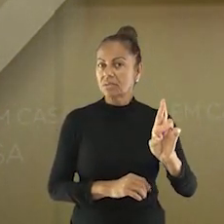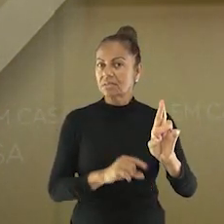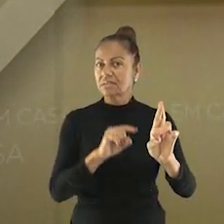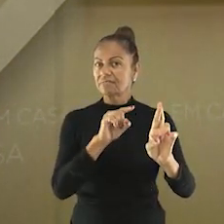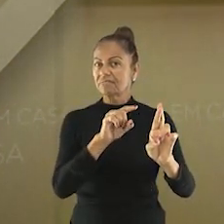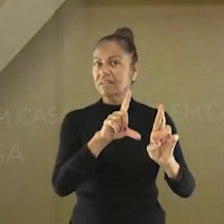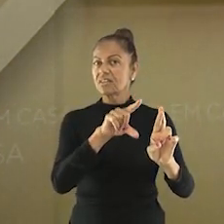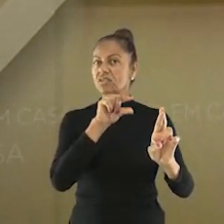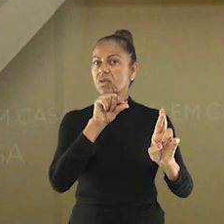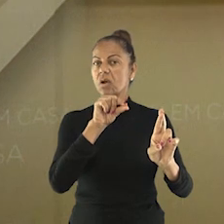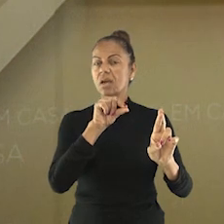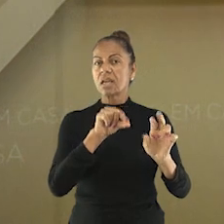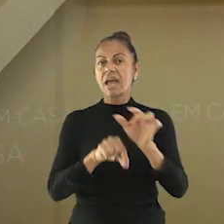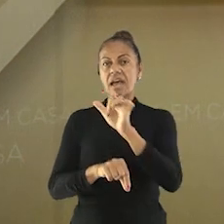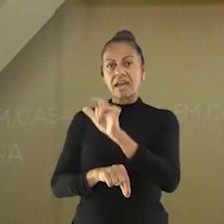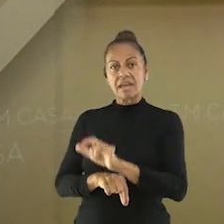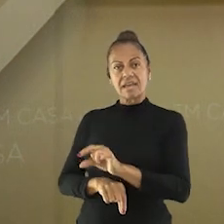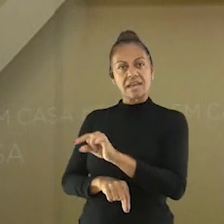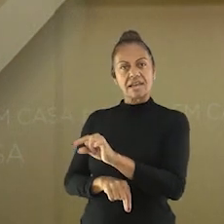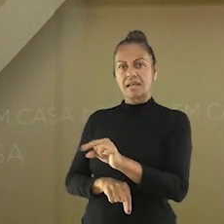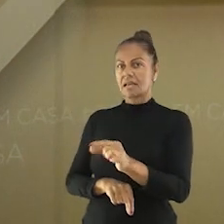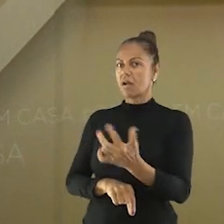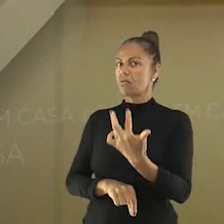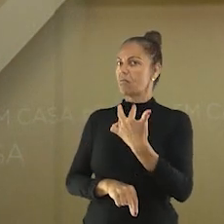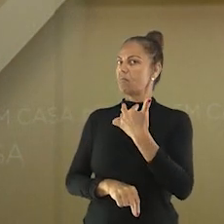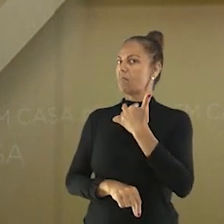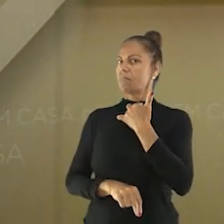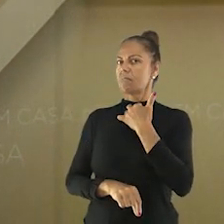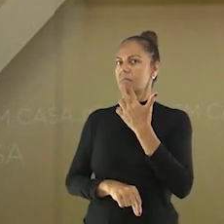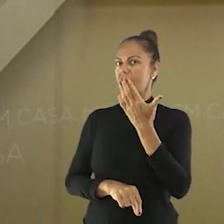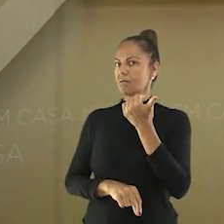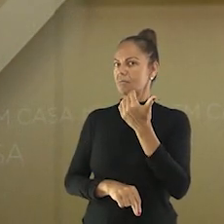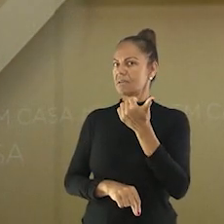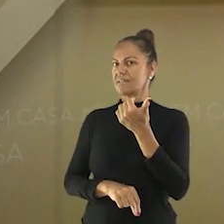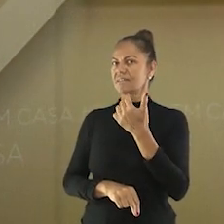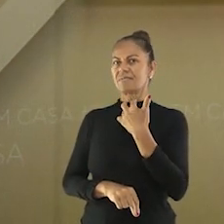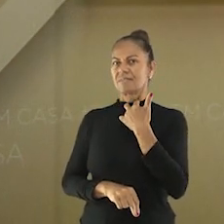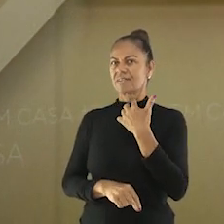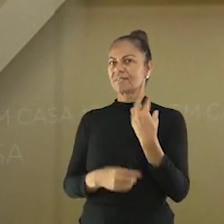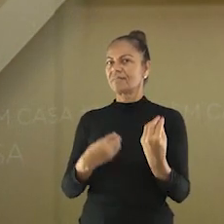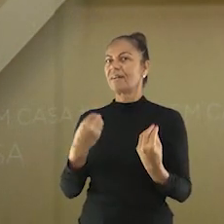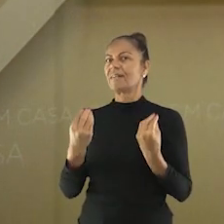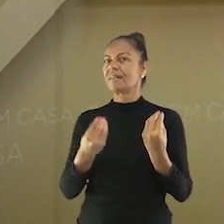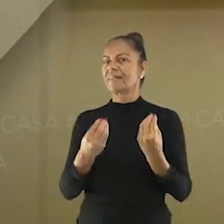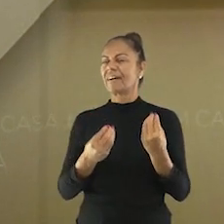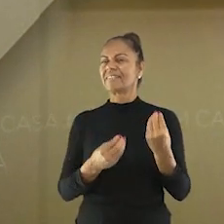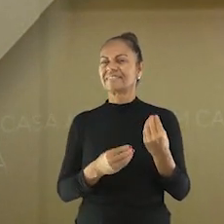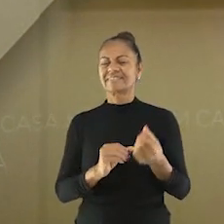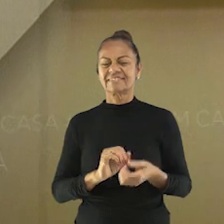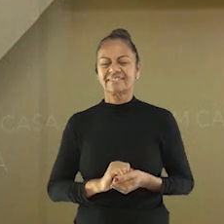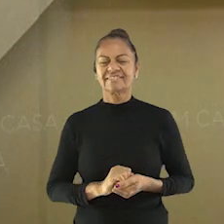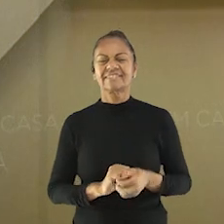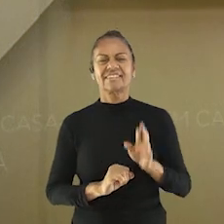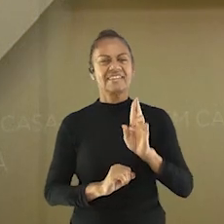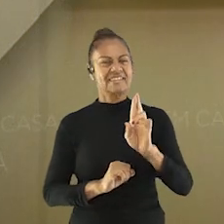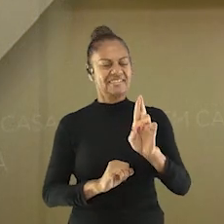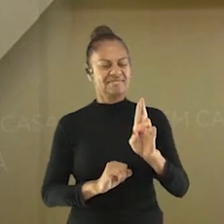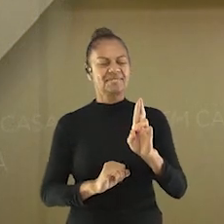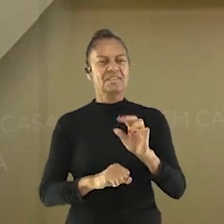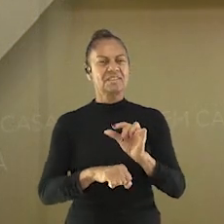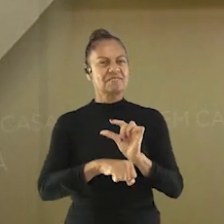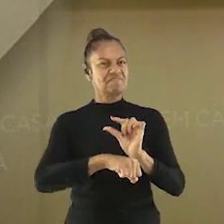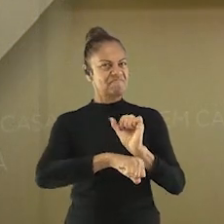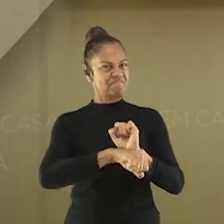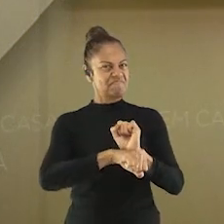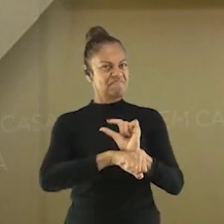C, carne, letra D, queijo. Qual desses Maurício não pode consumir? Se você já sabe a resposta, eu vou dar um tempo,